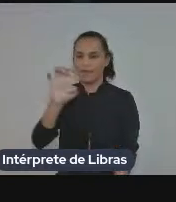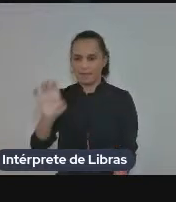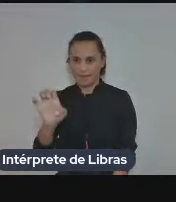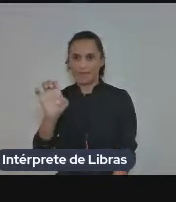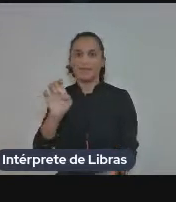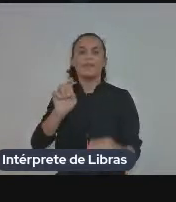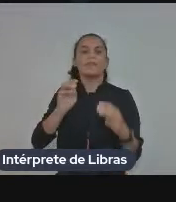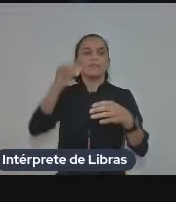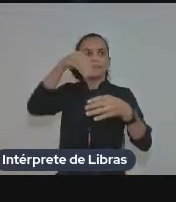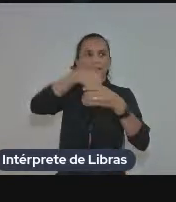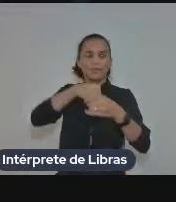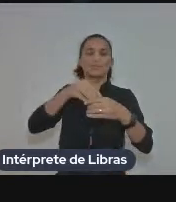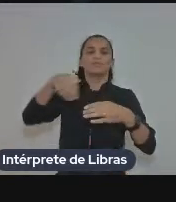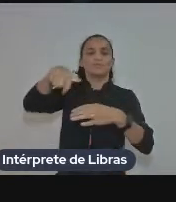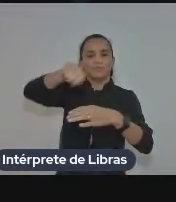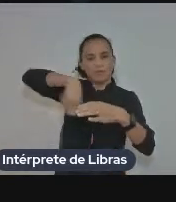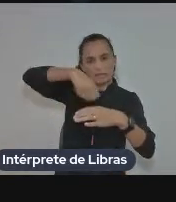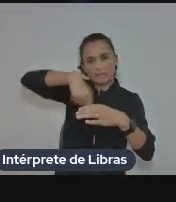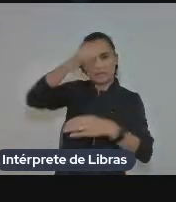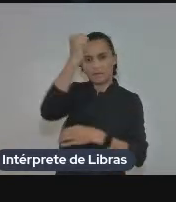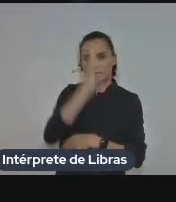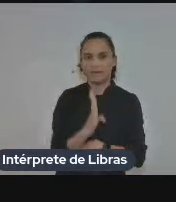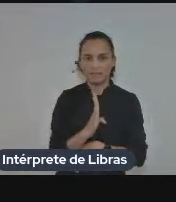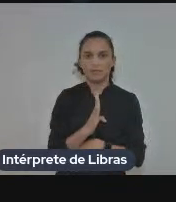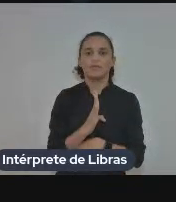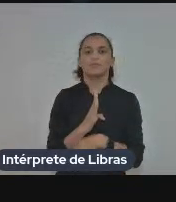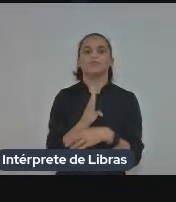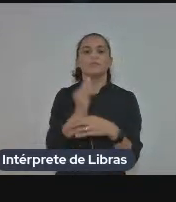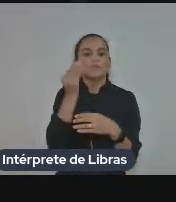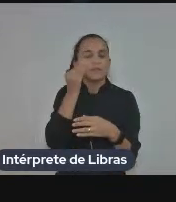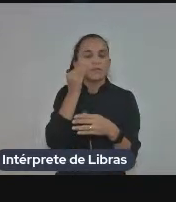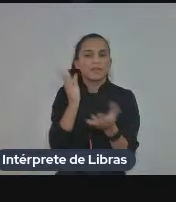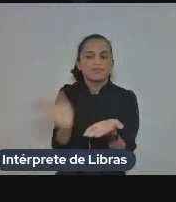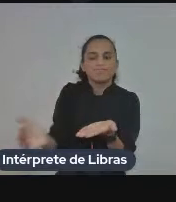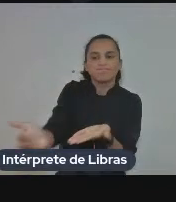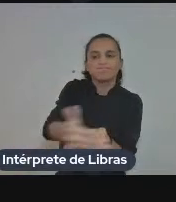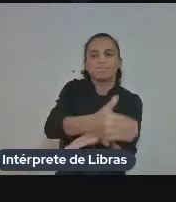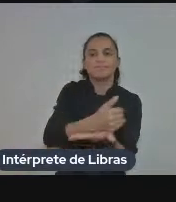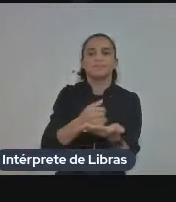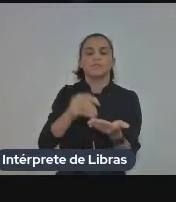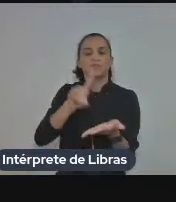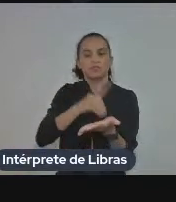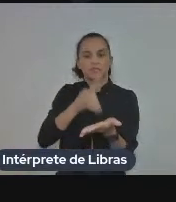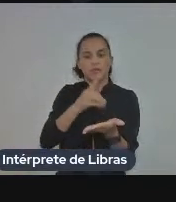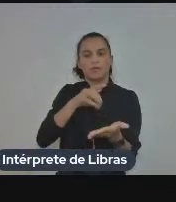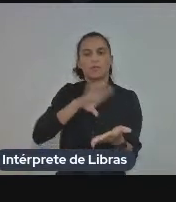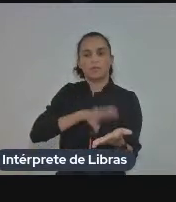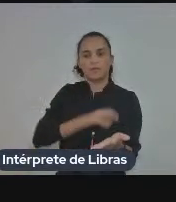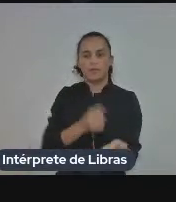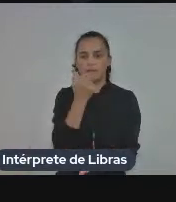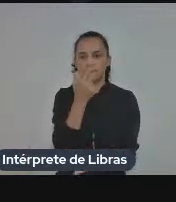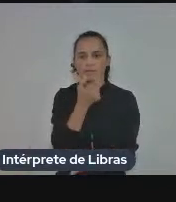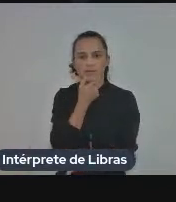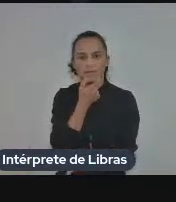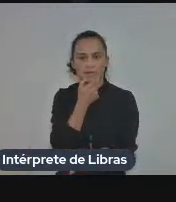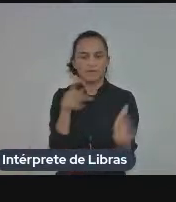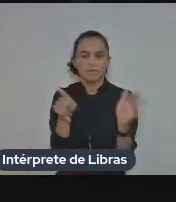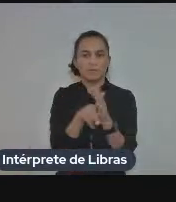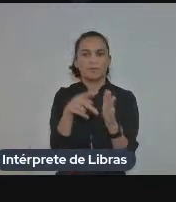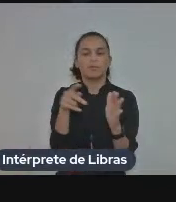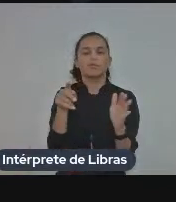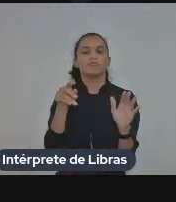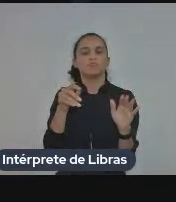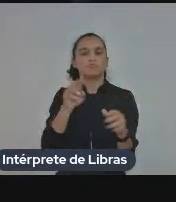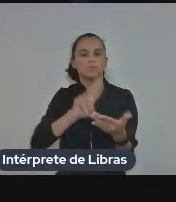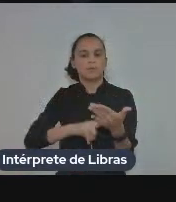com vistas à compilação de um dicionário português e inglês para tradutores. Então, nós tivemos aqui os